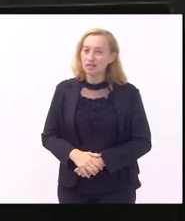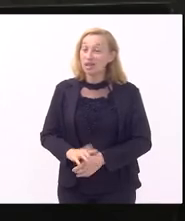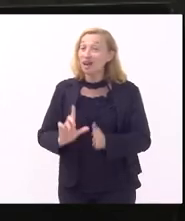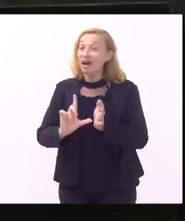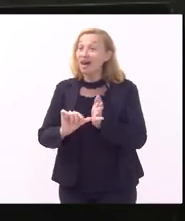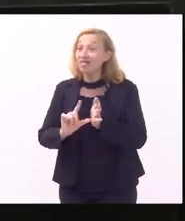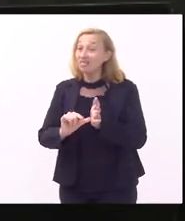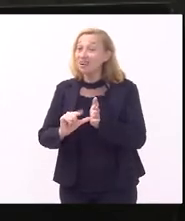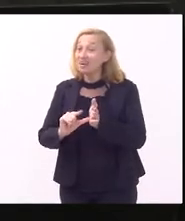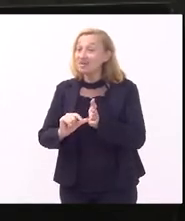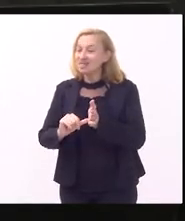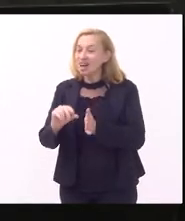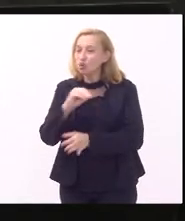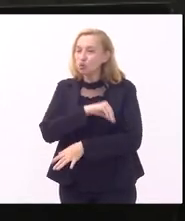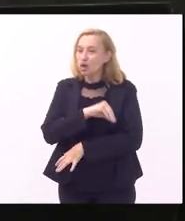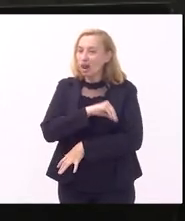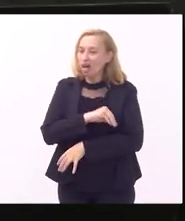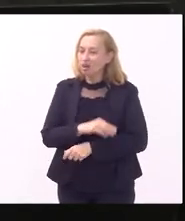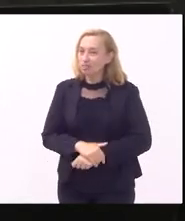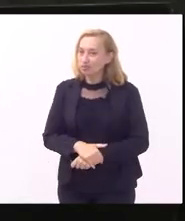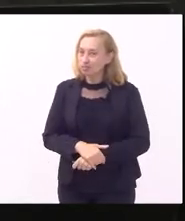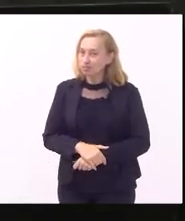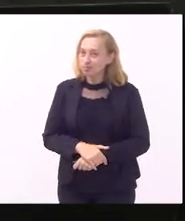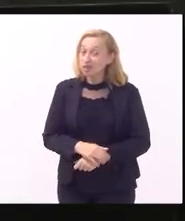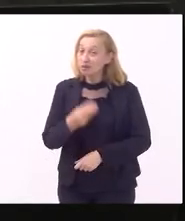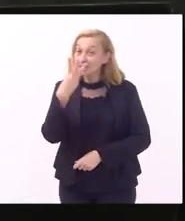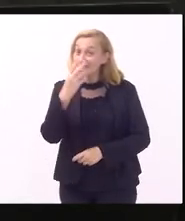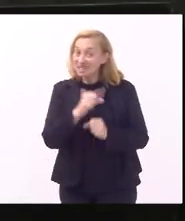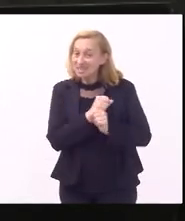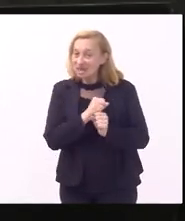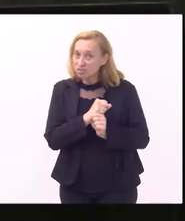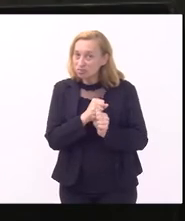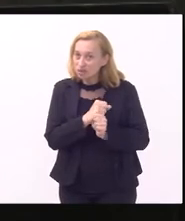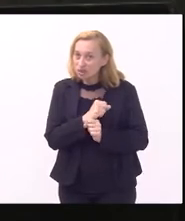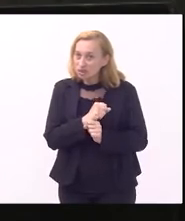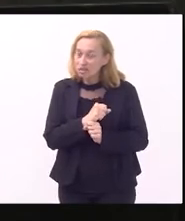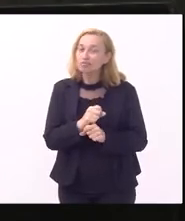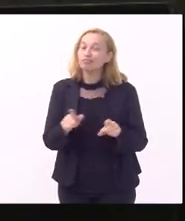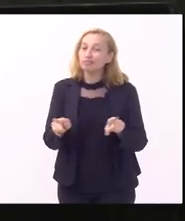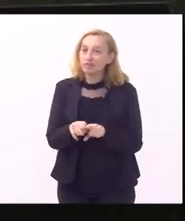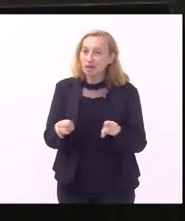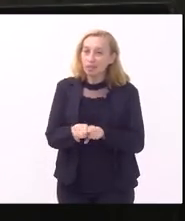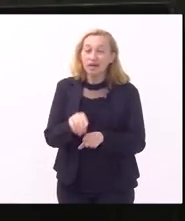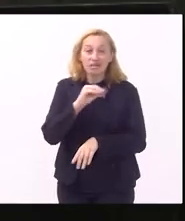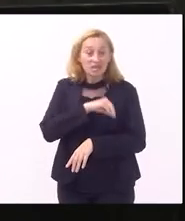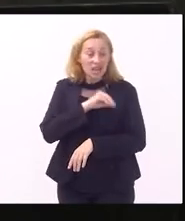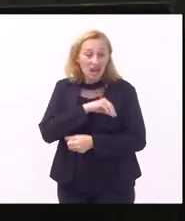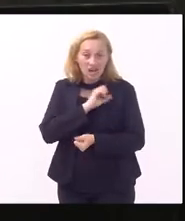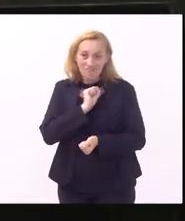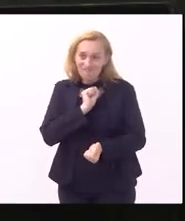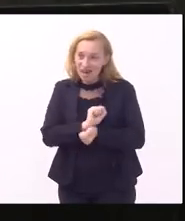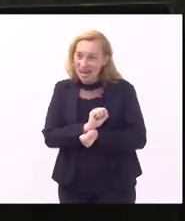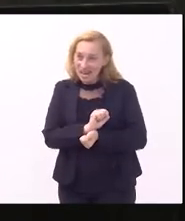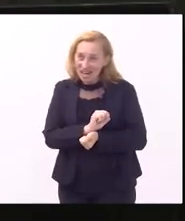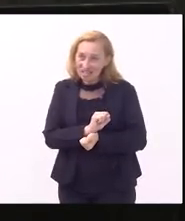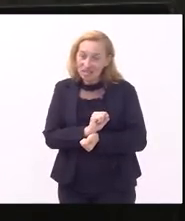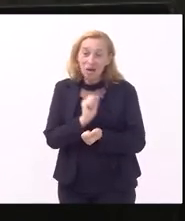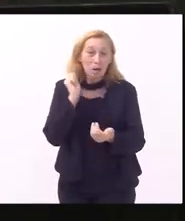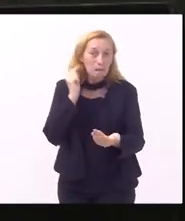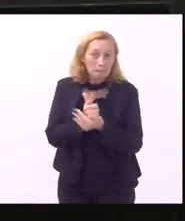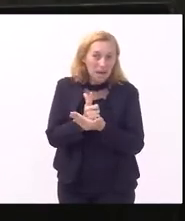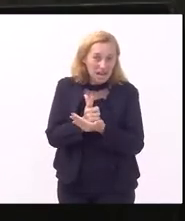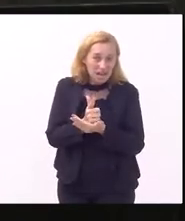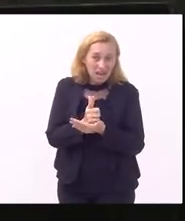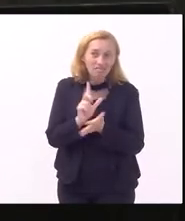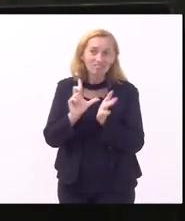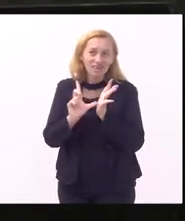e eles com as promoções atrasadas por 3 anos eles ficavam também com o salário defasado com o pagamento de